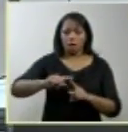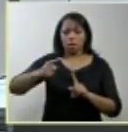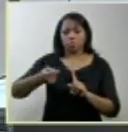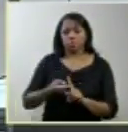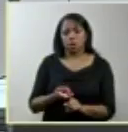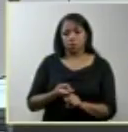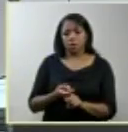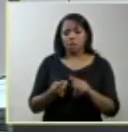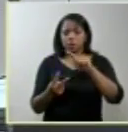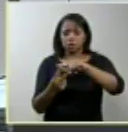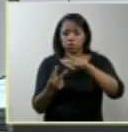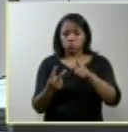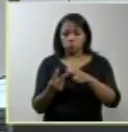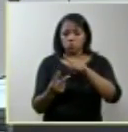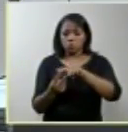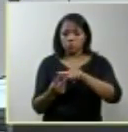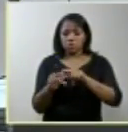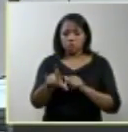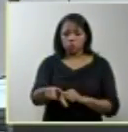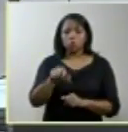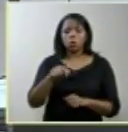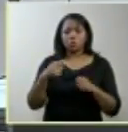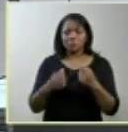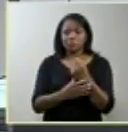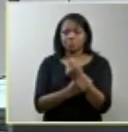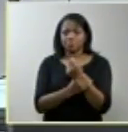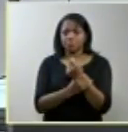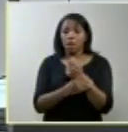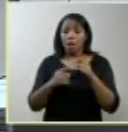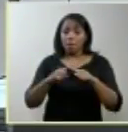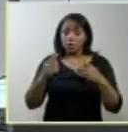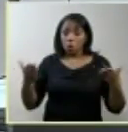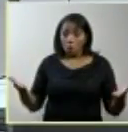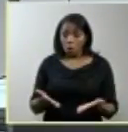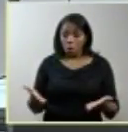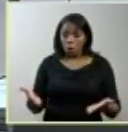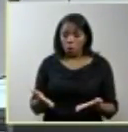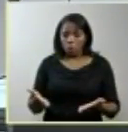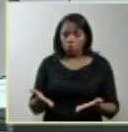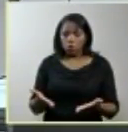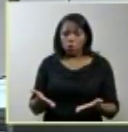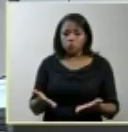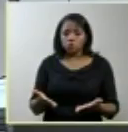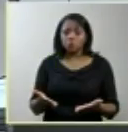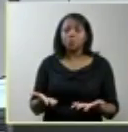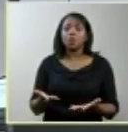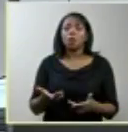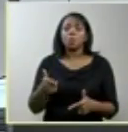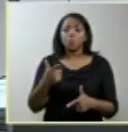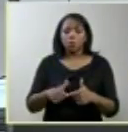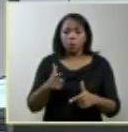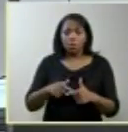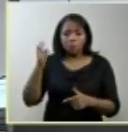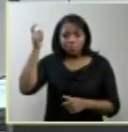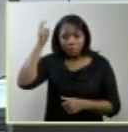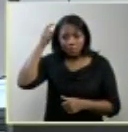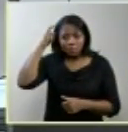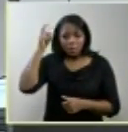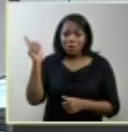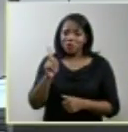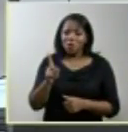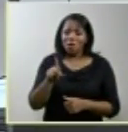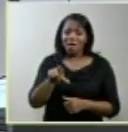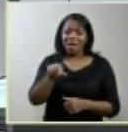duas escolhas devem ser garantidas hoje infelizmente a gestação de um feto com anencefalia não é uma escolha